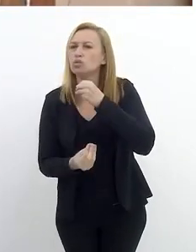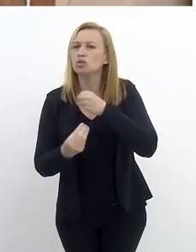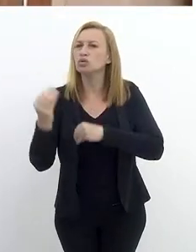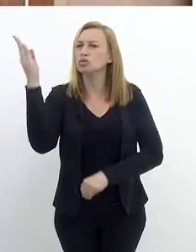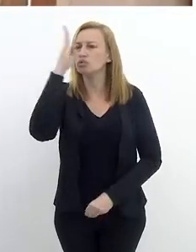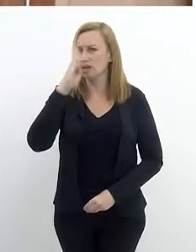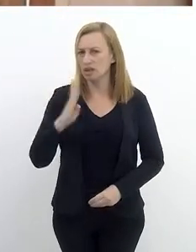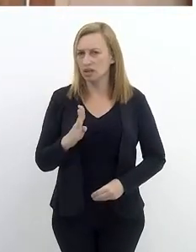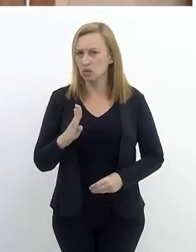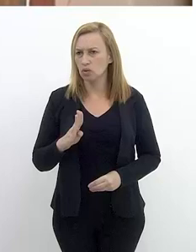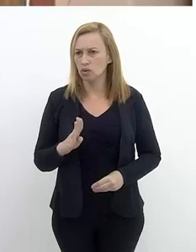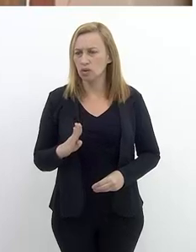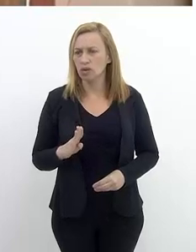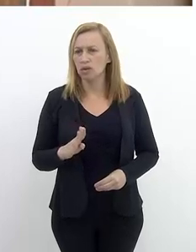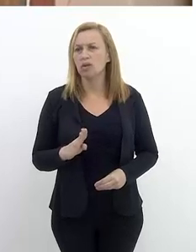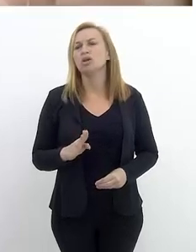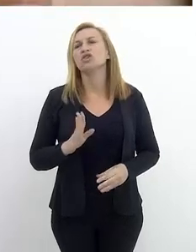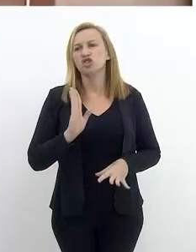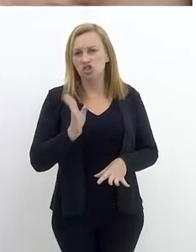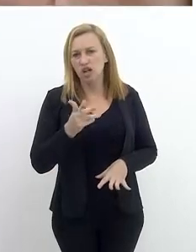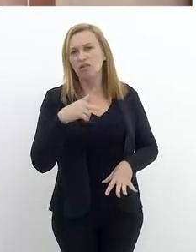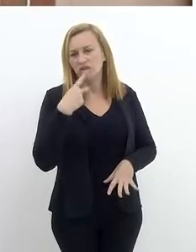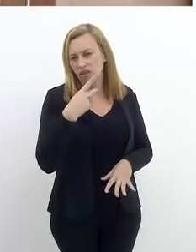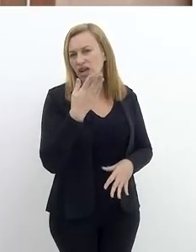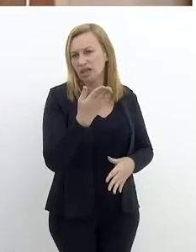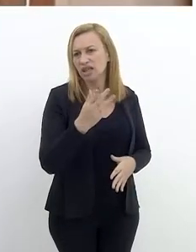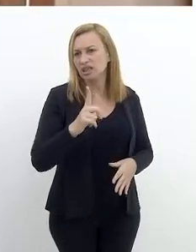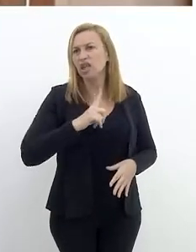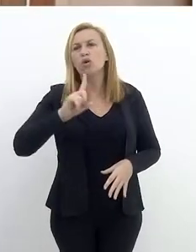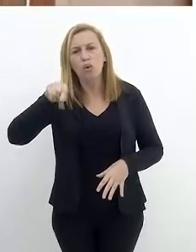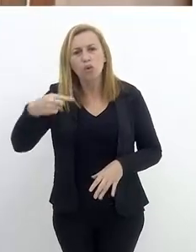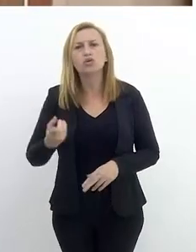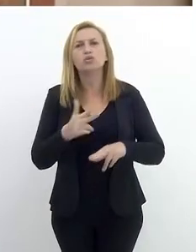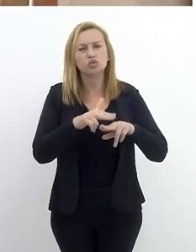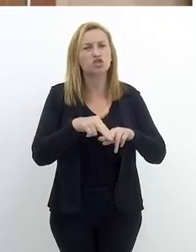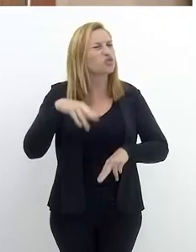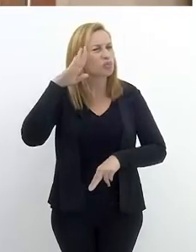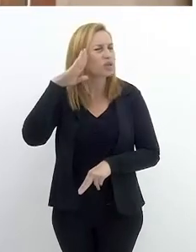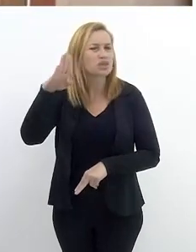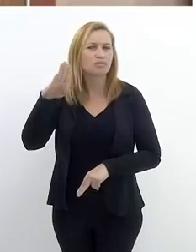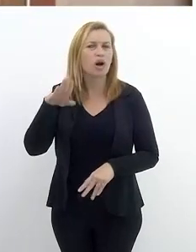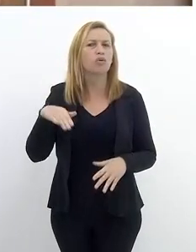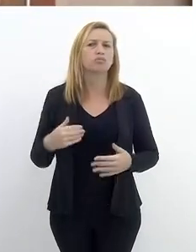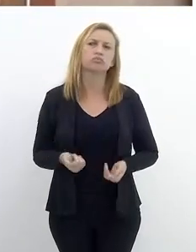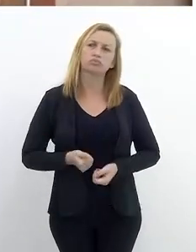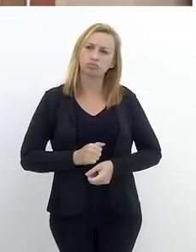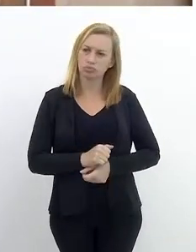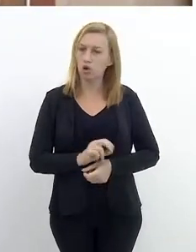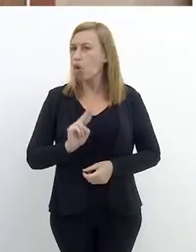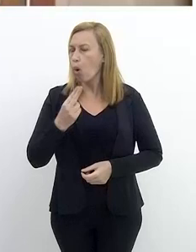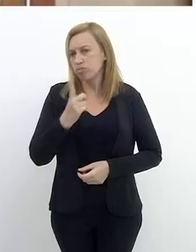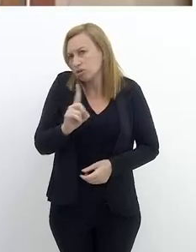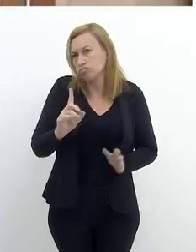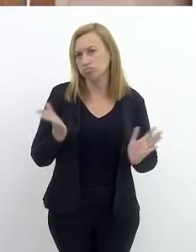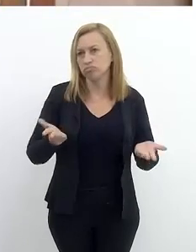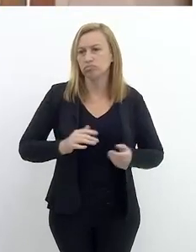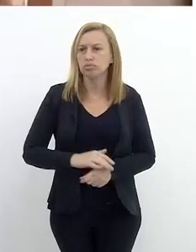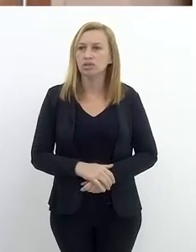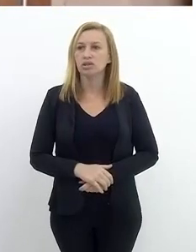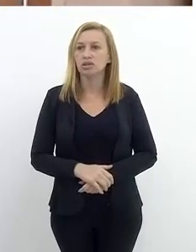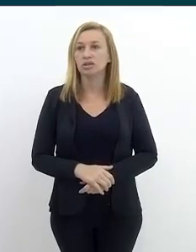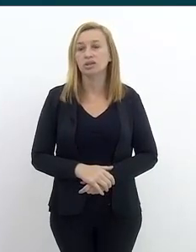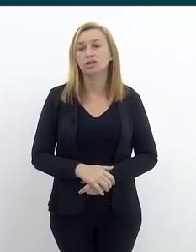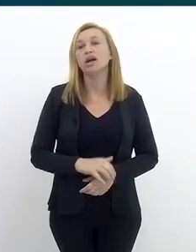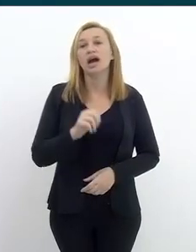desaparecimento no Brasil, além do que já foi falado aqui. Existe uma causa principal assim ou